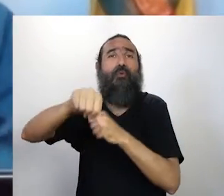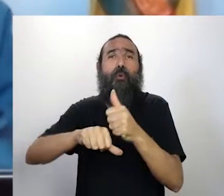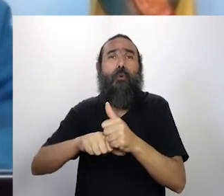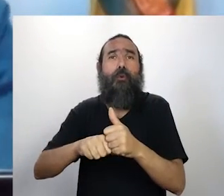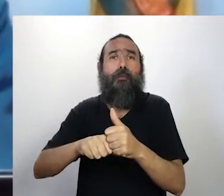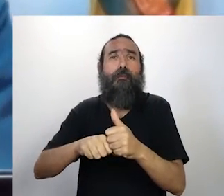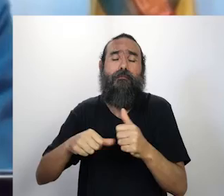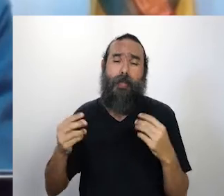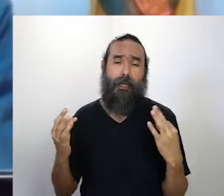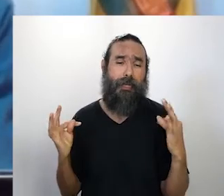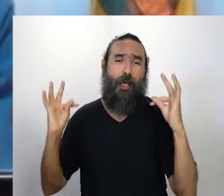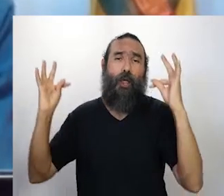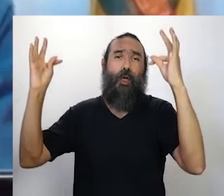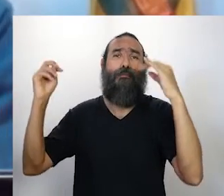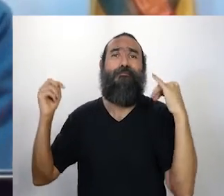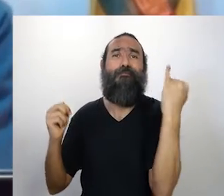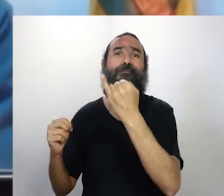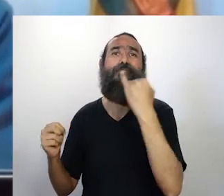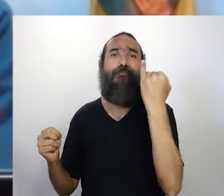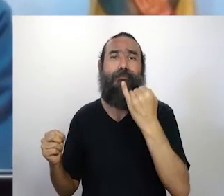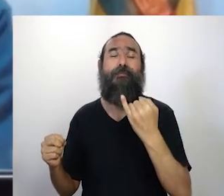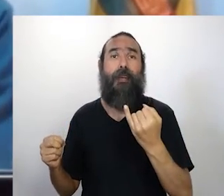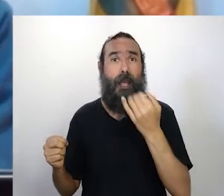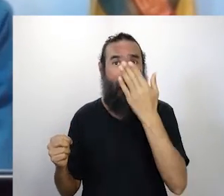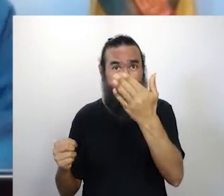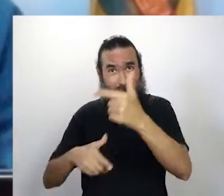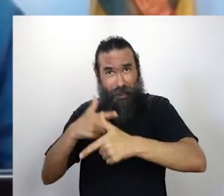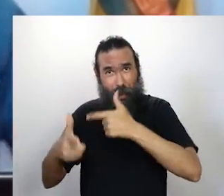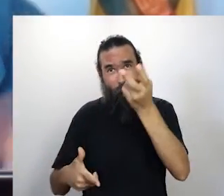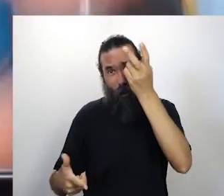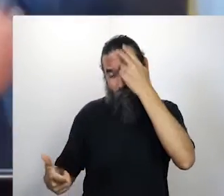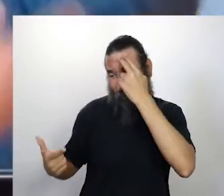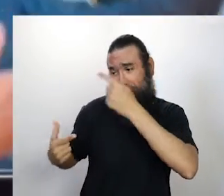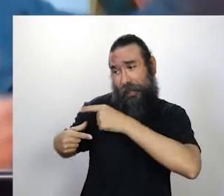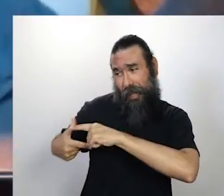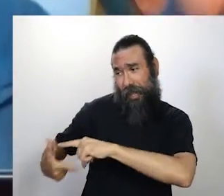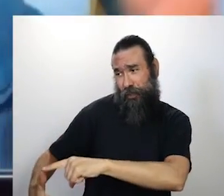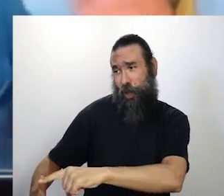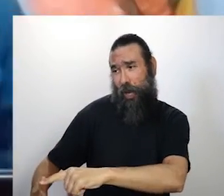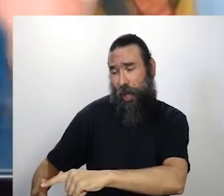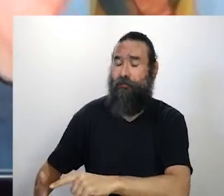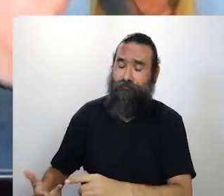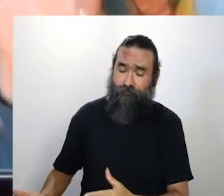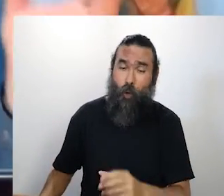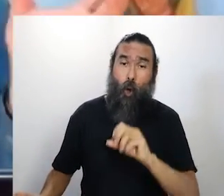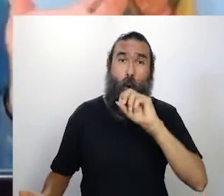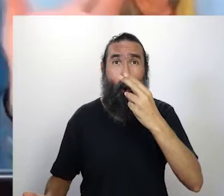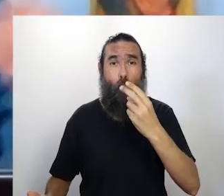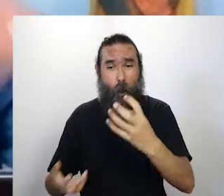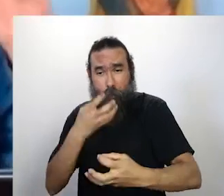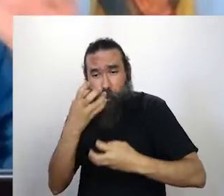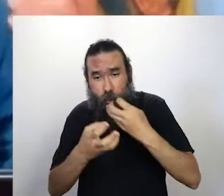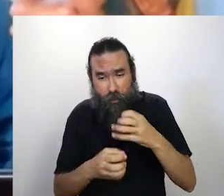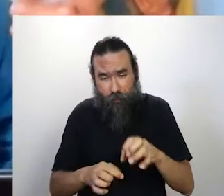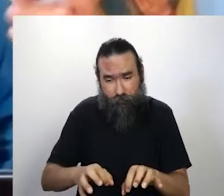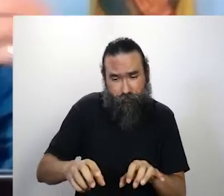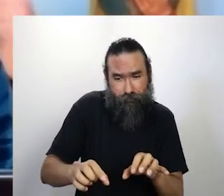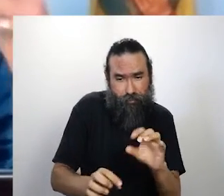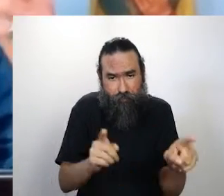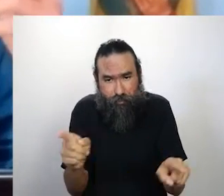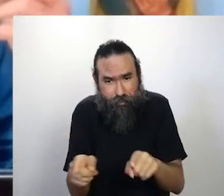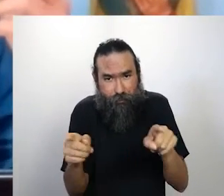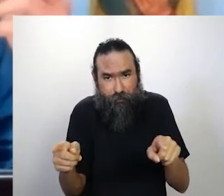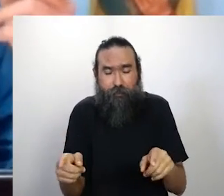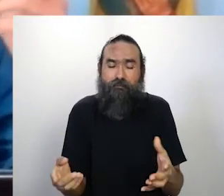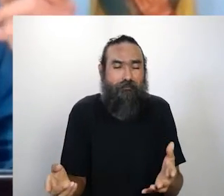O que a gente trabalha é cultura de arte popular, é cultura de tradição, ou se é música eletrônica. O mundo é um mundo só. A gente está aqui dentro desse